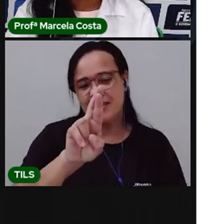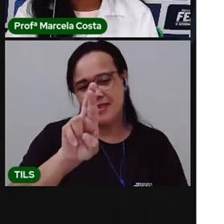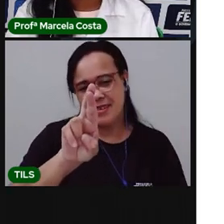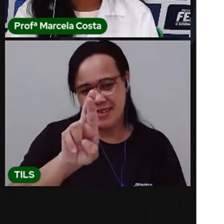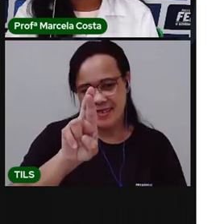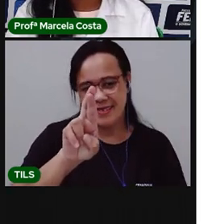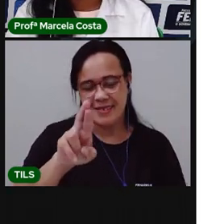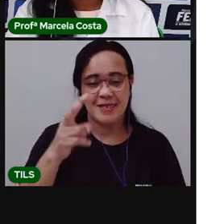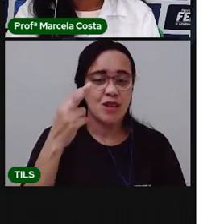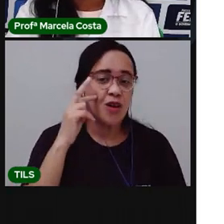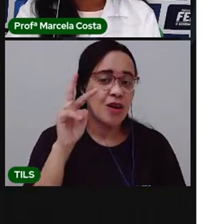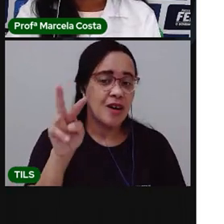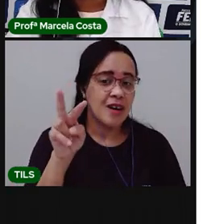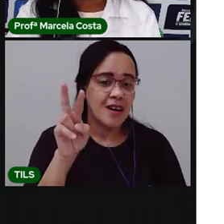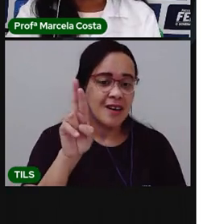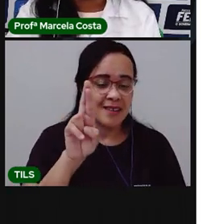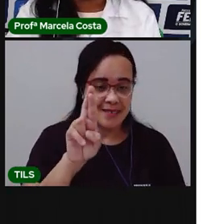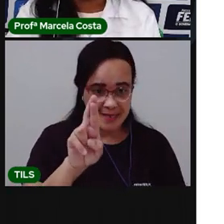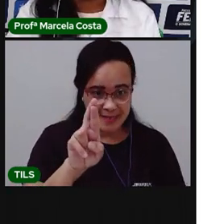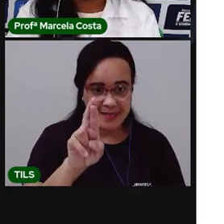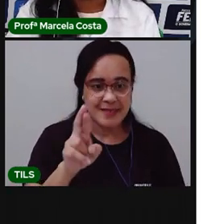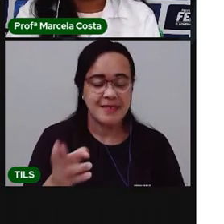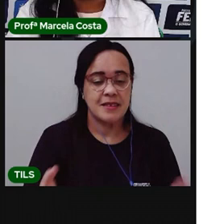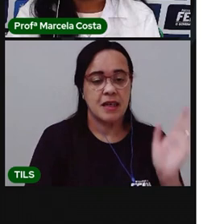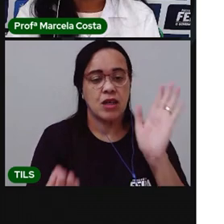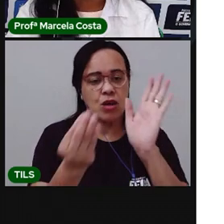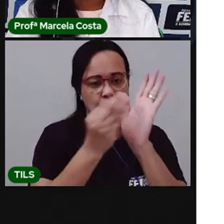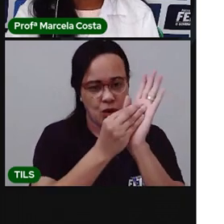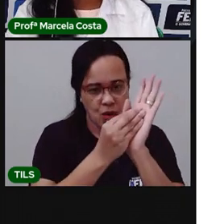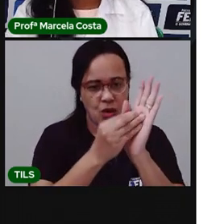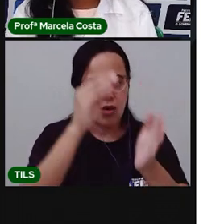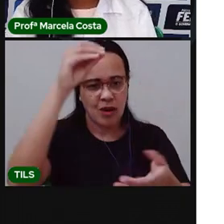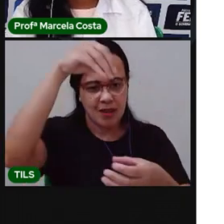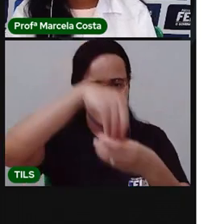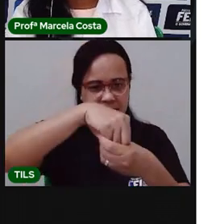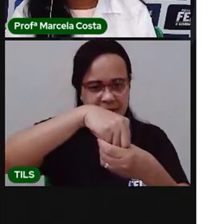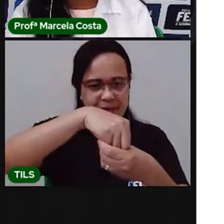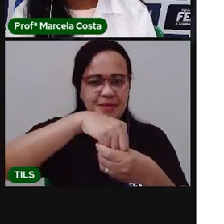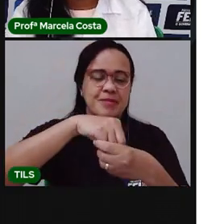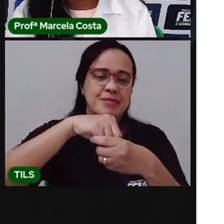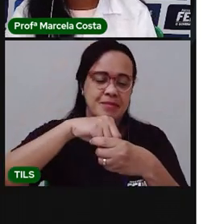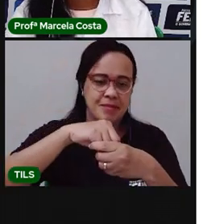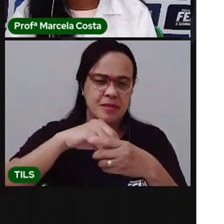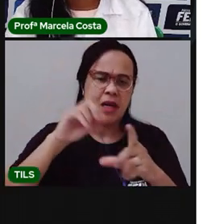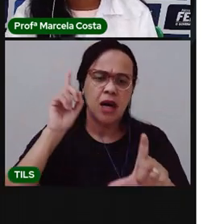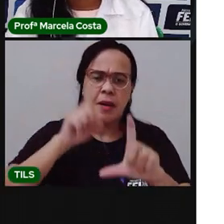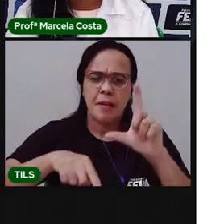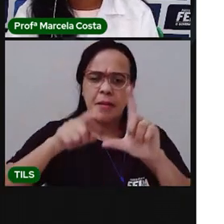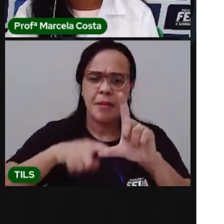Olha lá aqui. Vamos colocar nesse espaço. E qual a letra final?